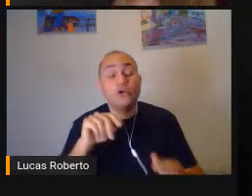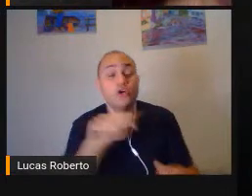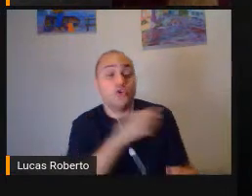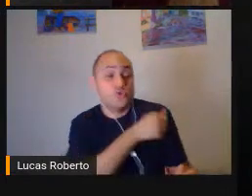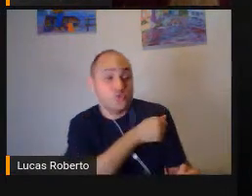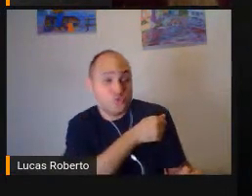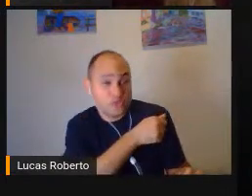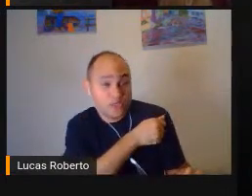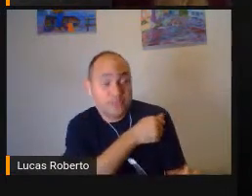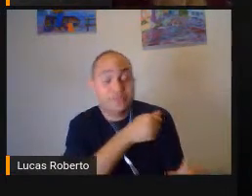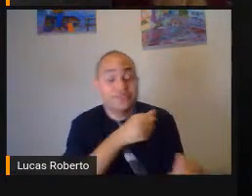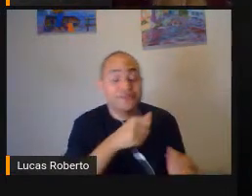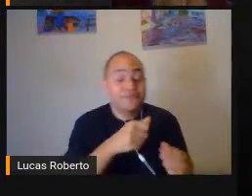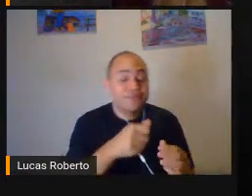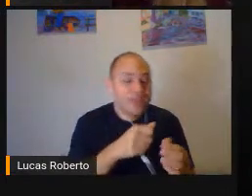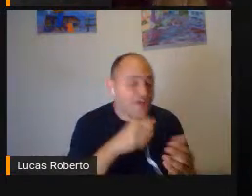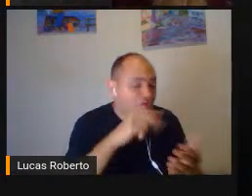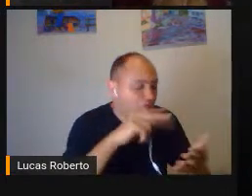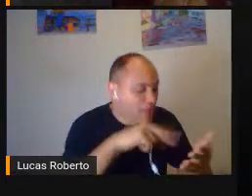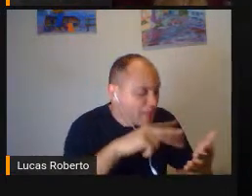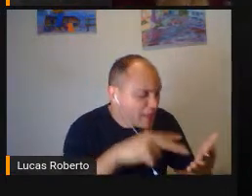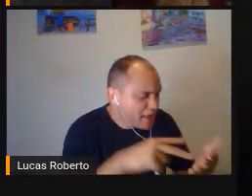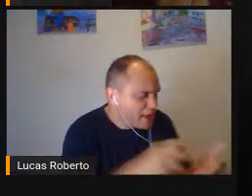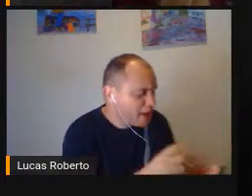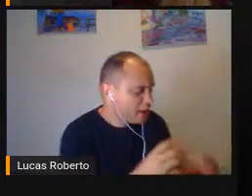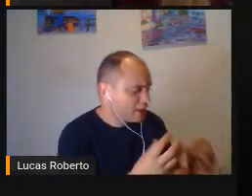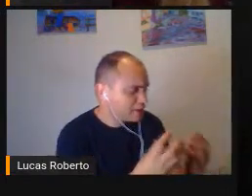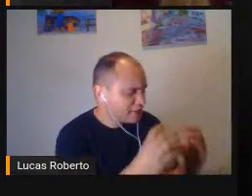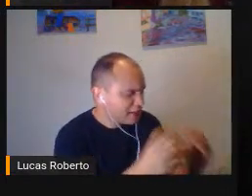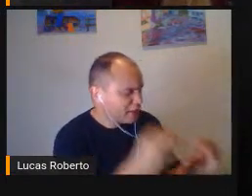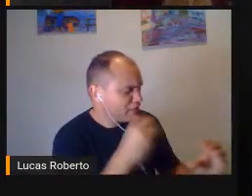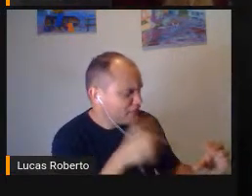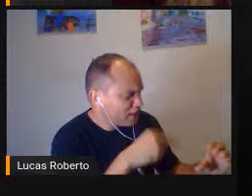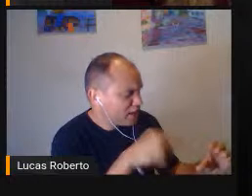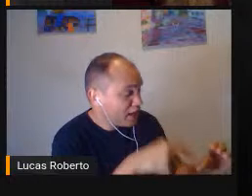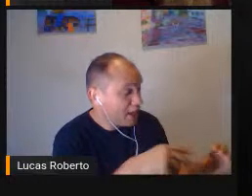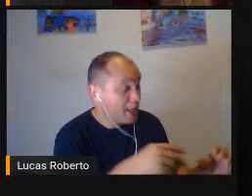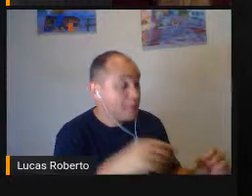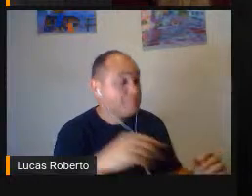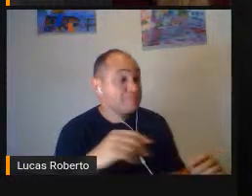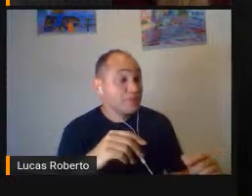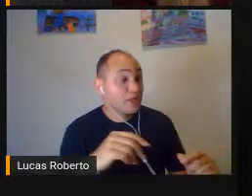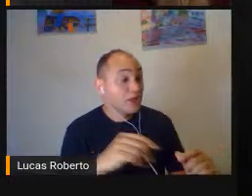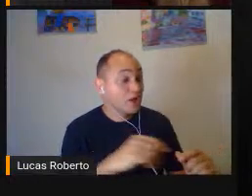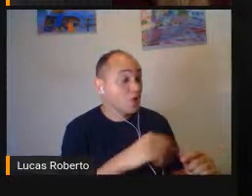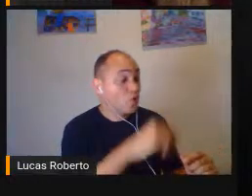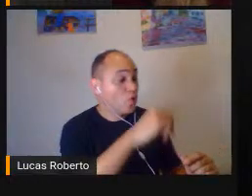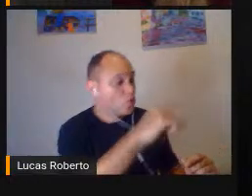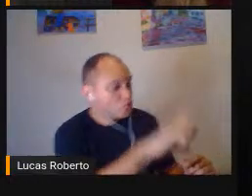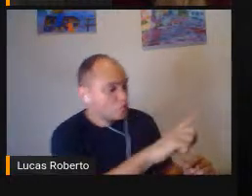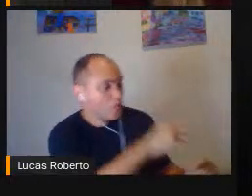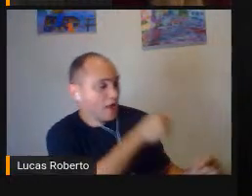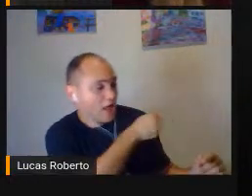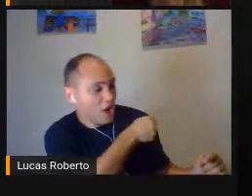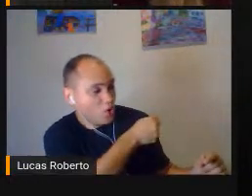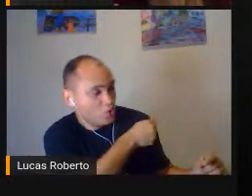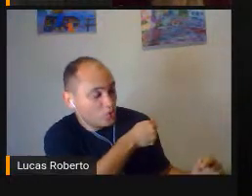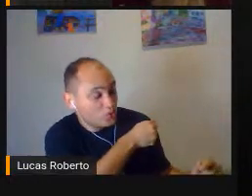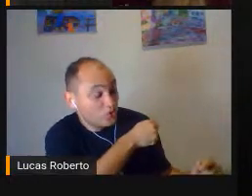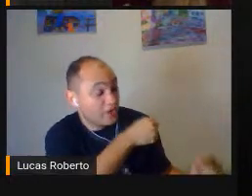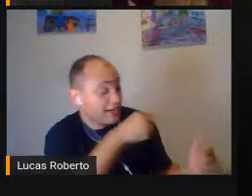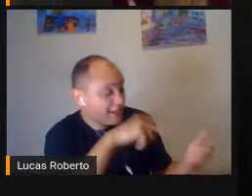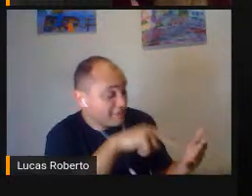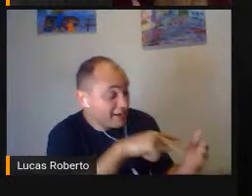Para colegas Que tinham Deficiência visual Há um caso desse Inclusive De uma escola Lá em Minhares Que foi utilizada Até para